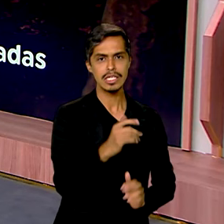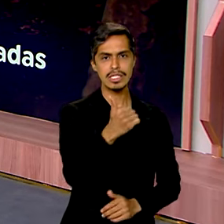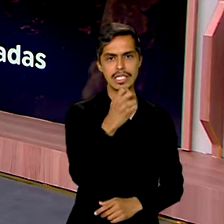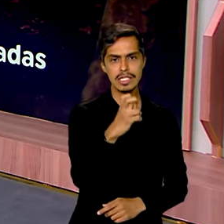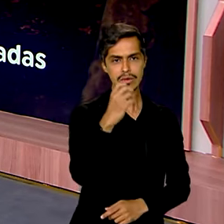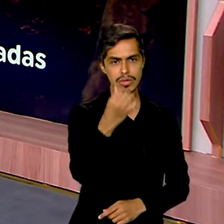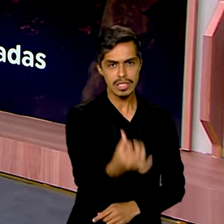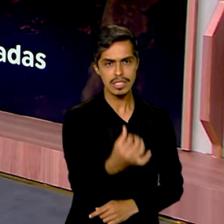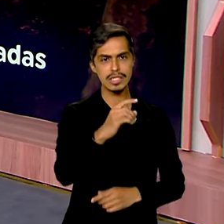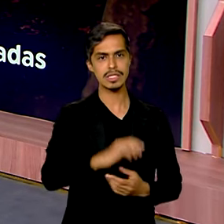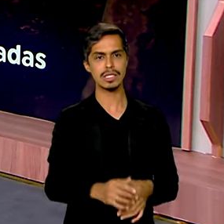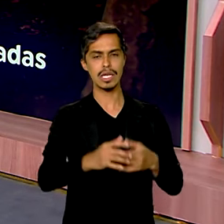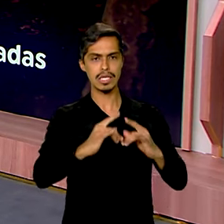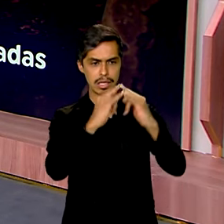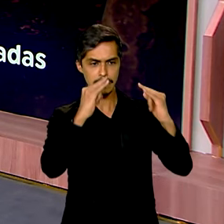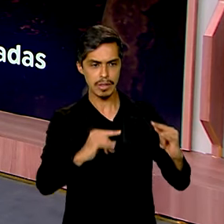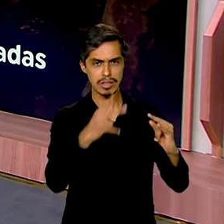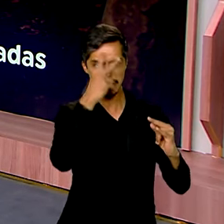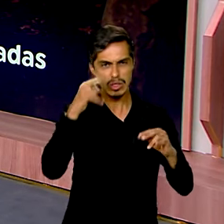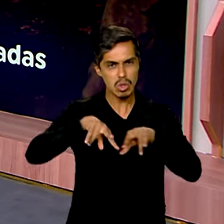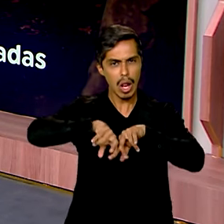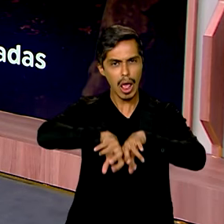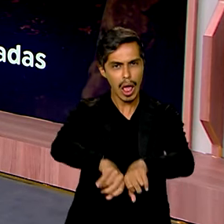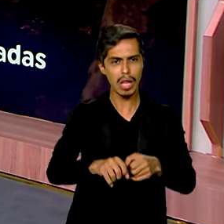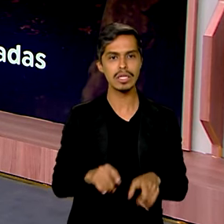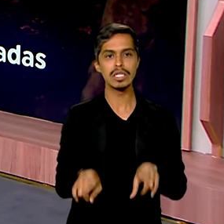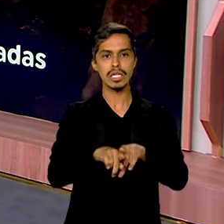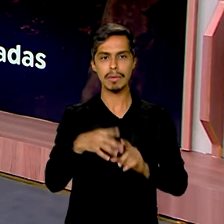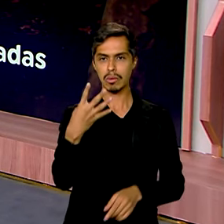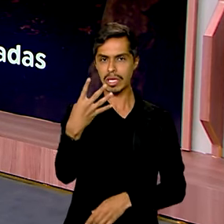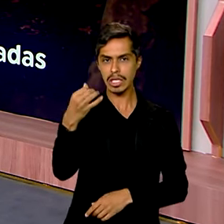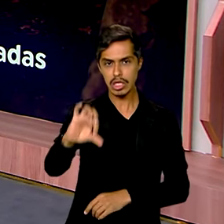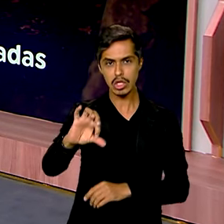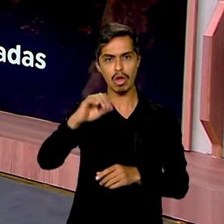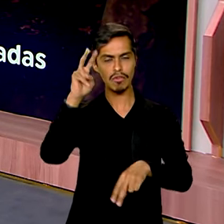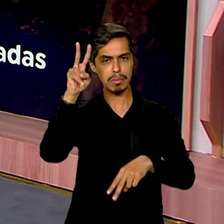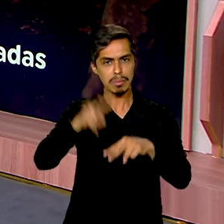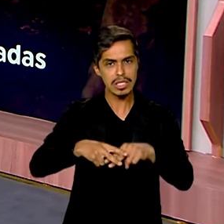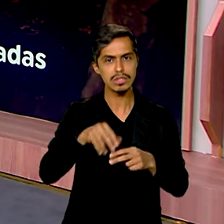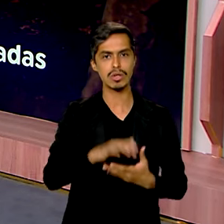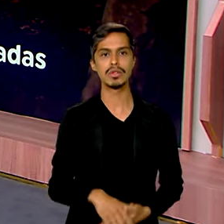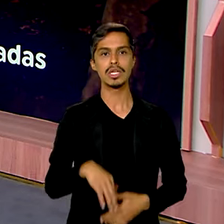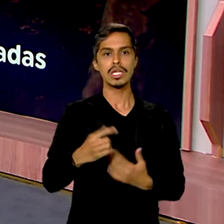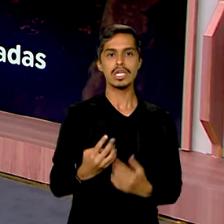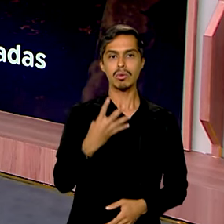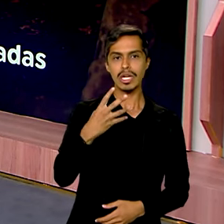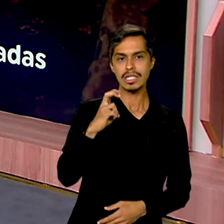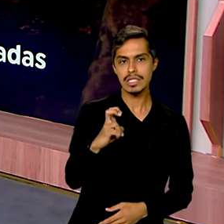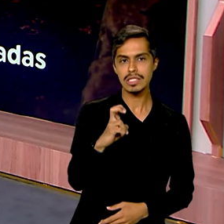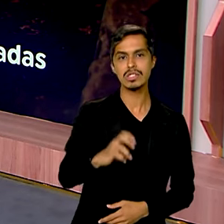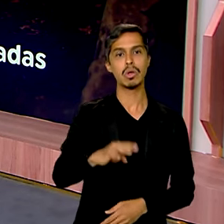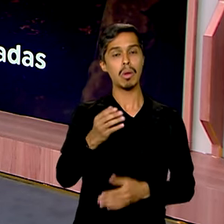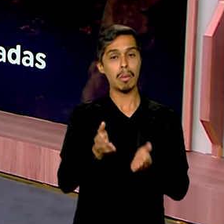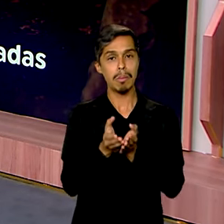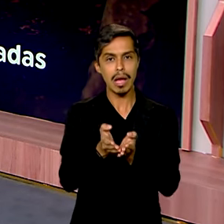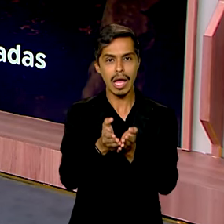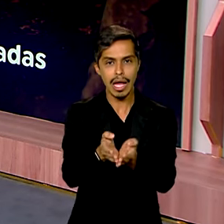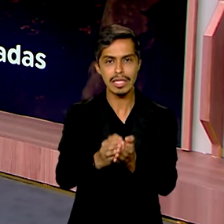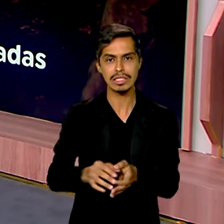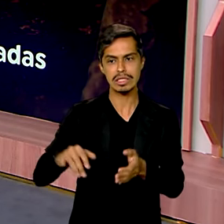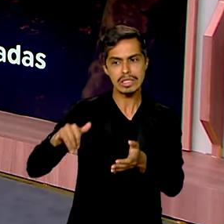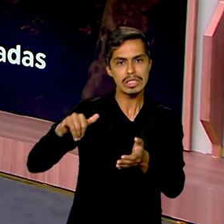acampamentos de garimpeiros realizaram 49 prisões e inutilizaram 45 barcos e